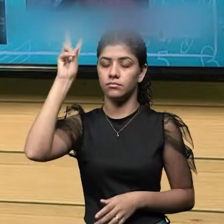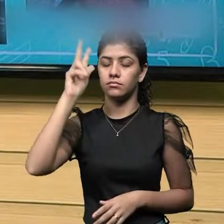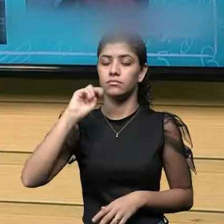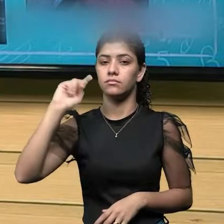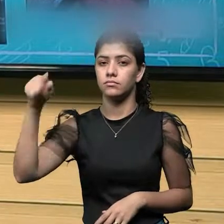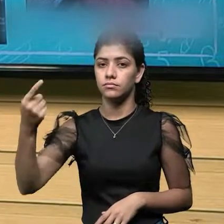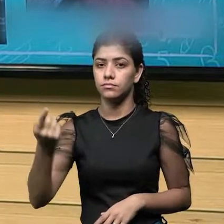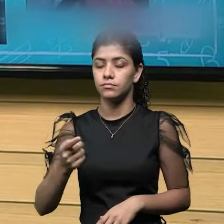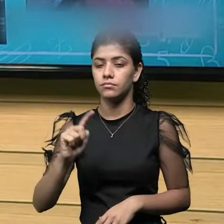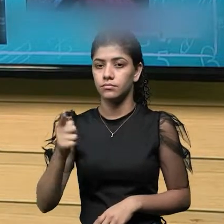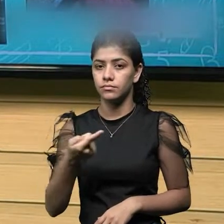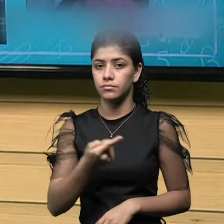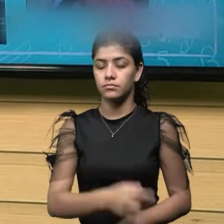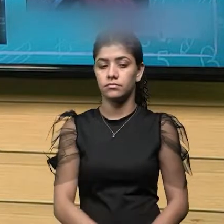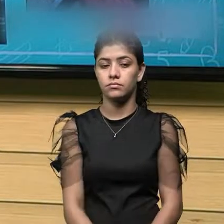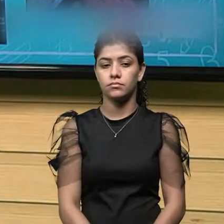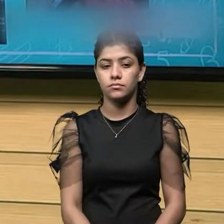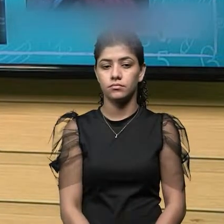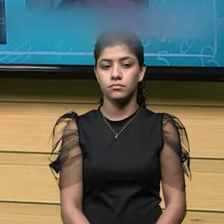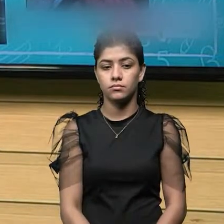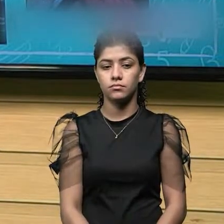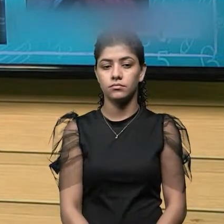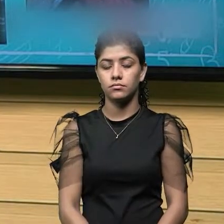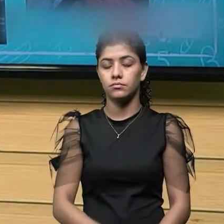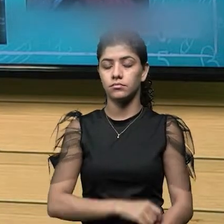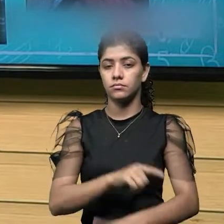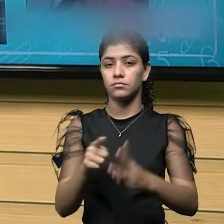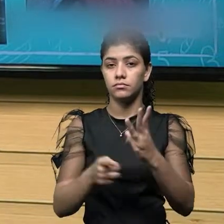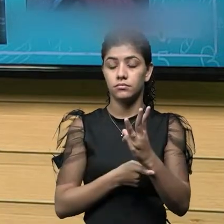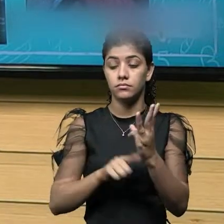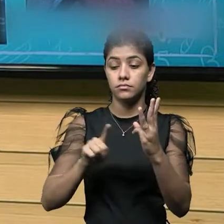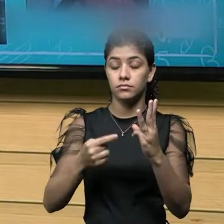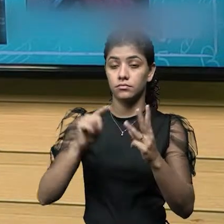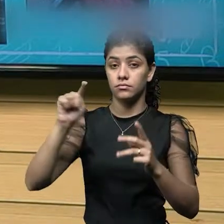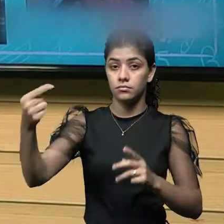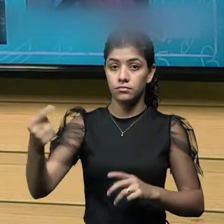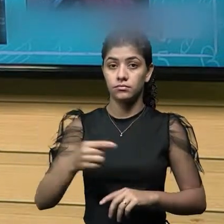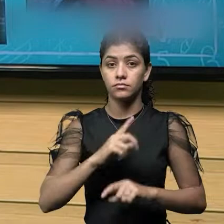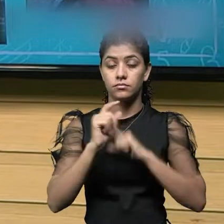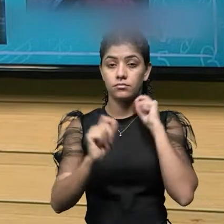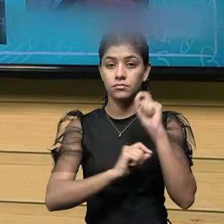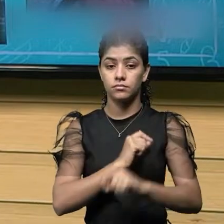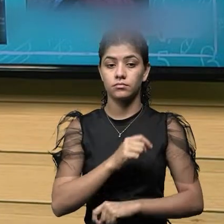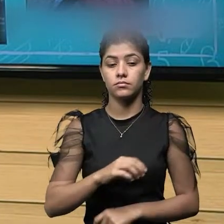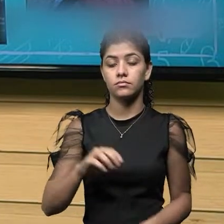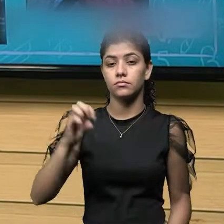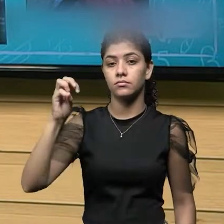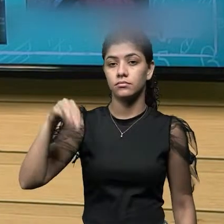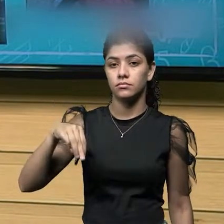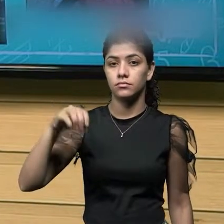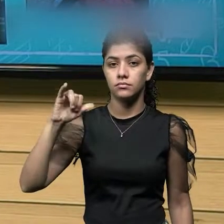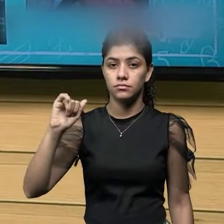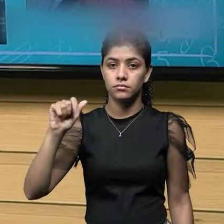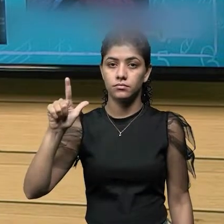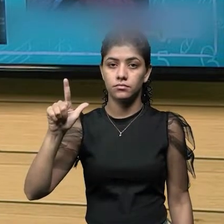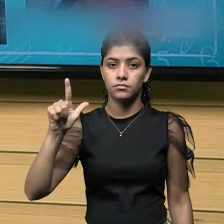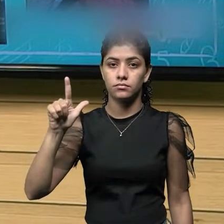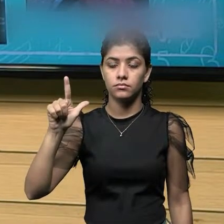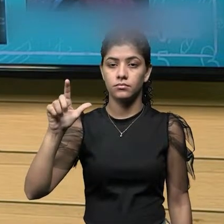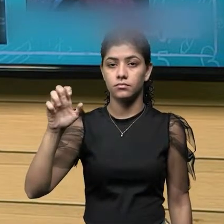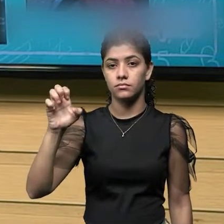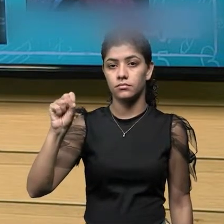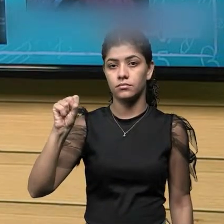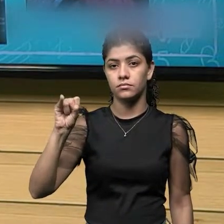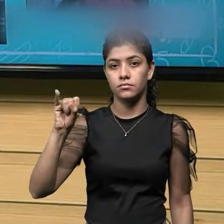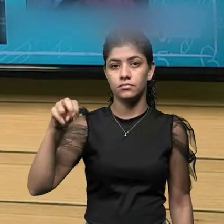depois da vírgula. Essas três casas decimais é justamente a milésima parte do milímetro ou a